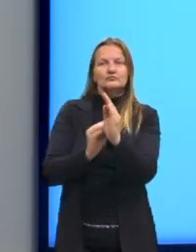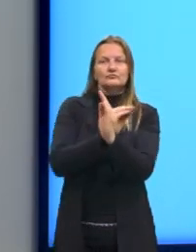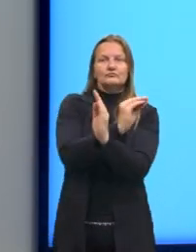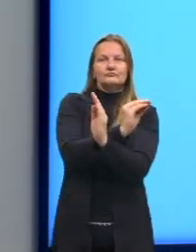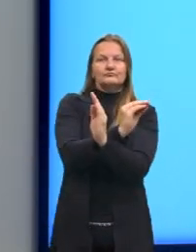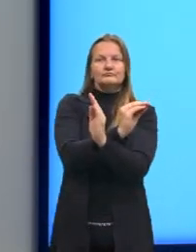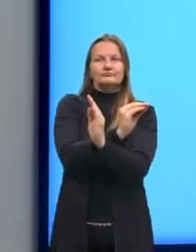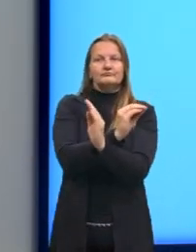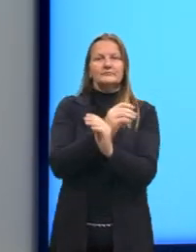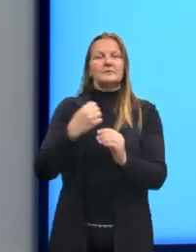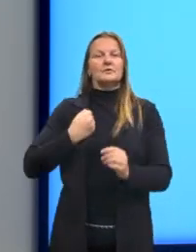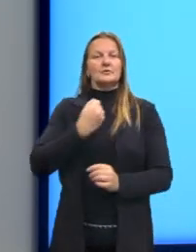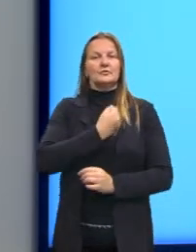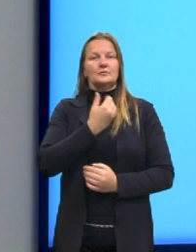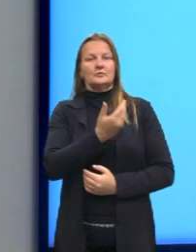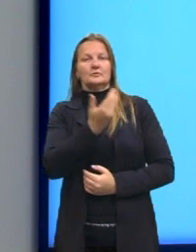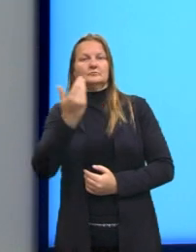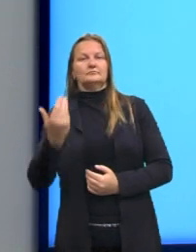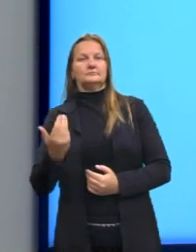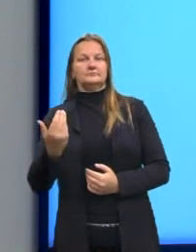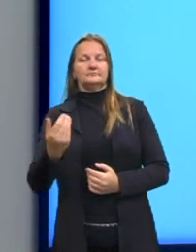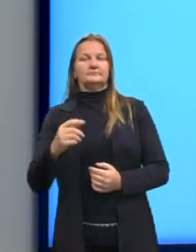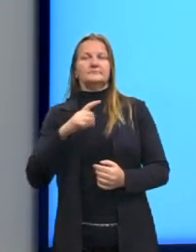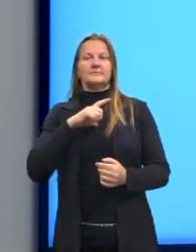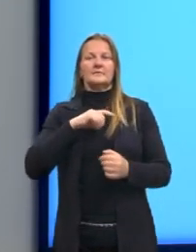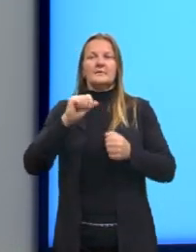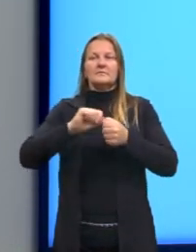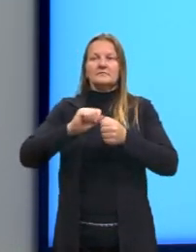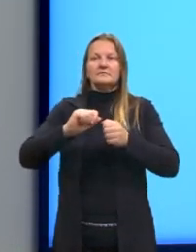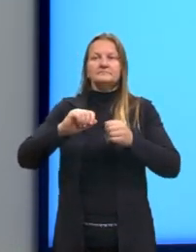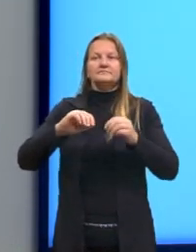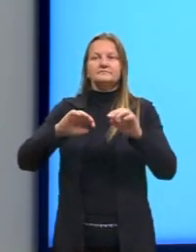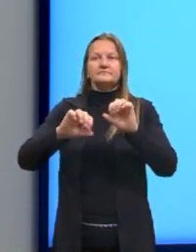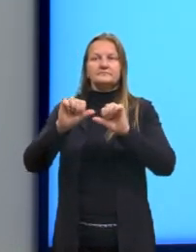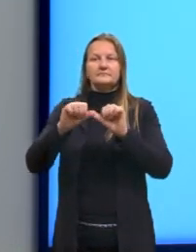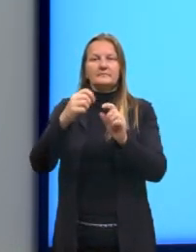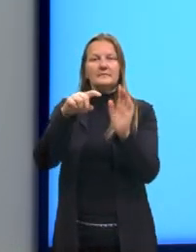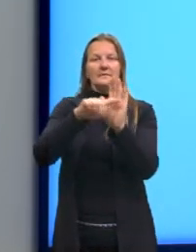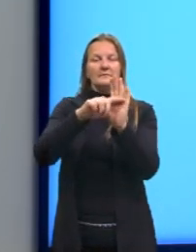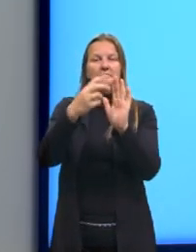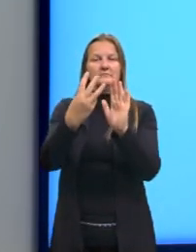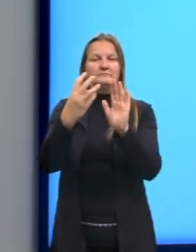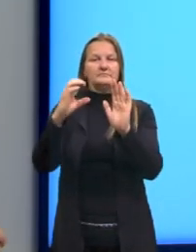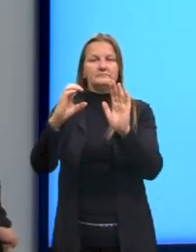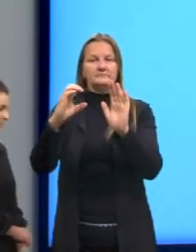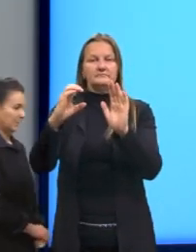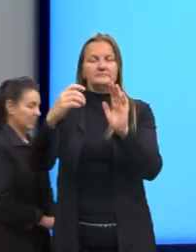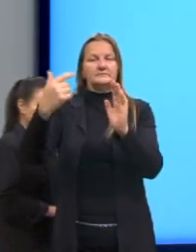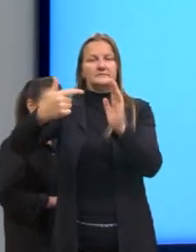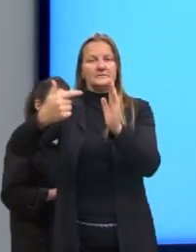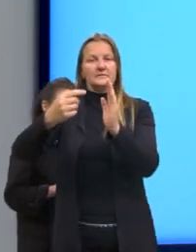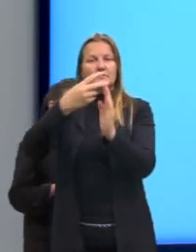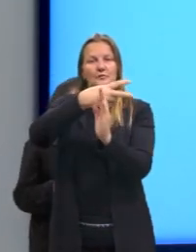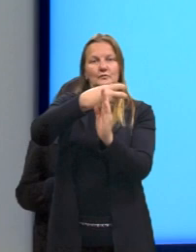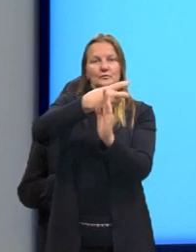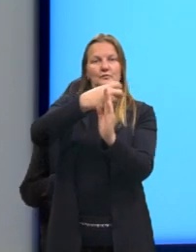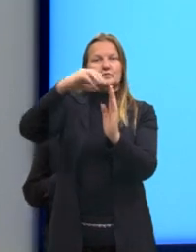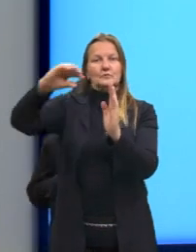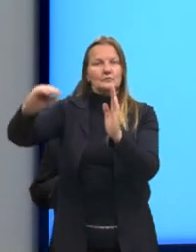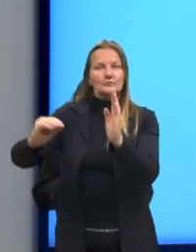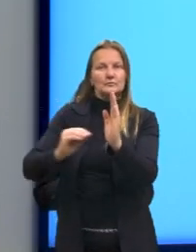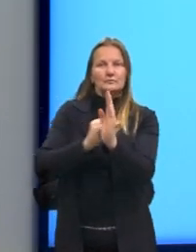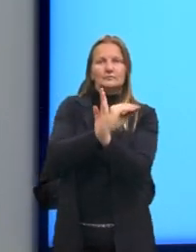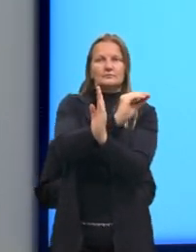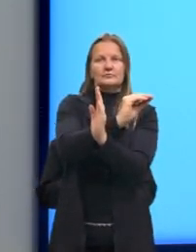e o número estava do outro lado. Então, nós tínhamos ali menos 3C no segundo lado da igualdade. Vou